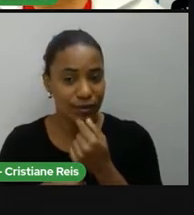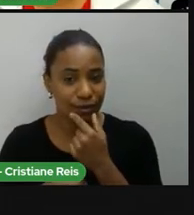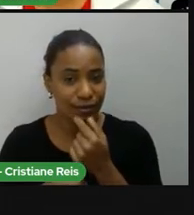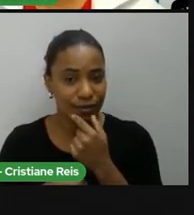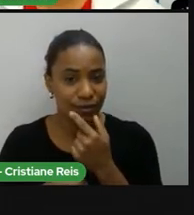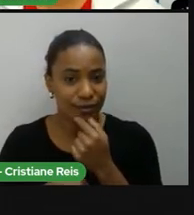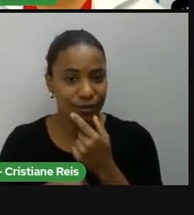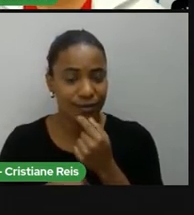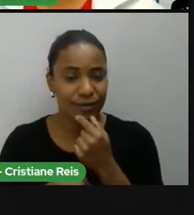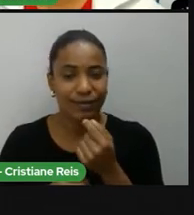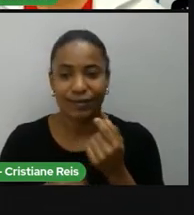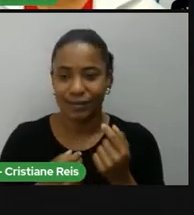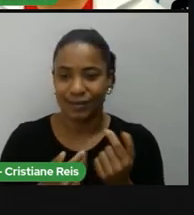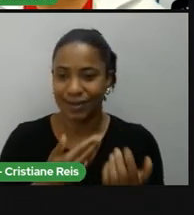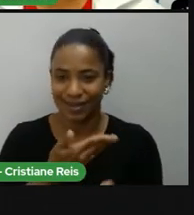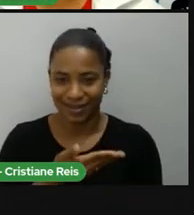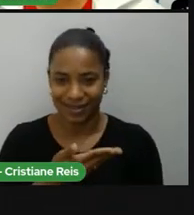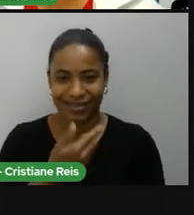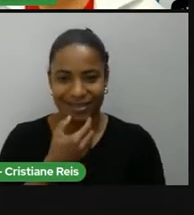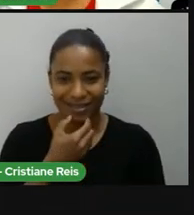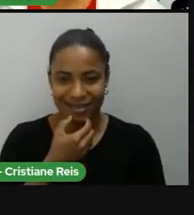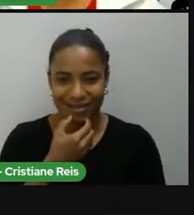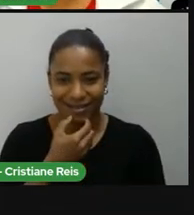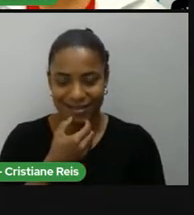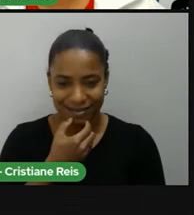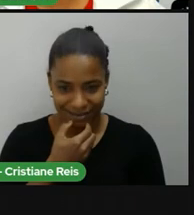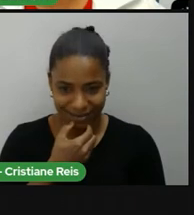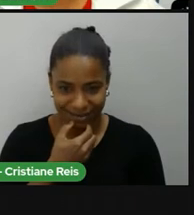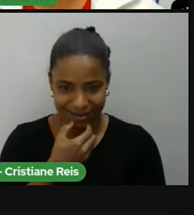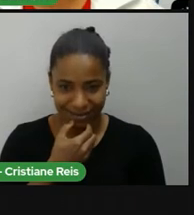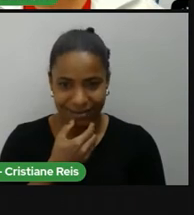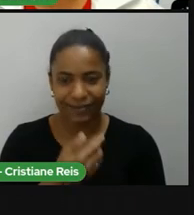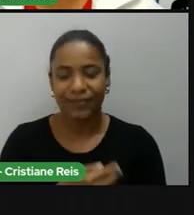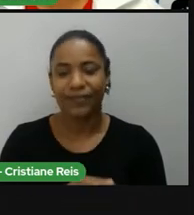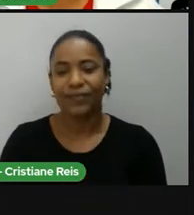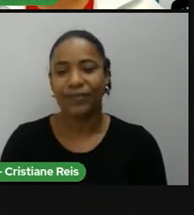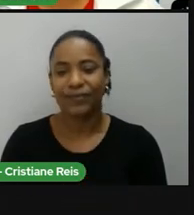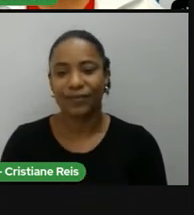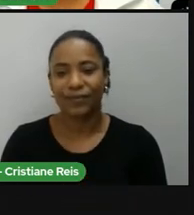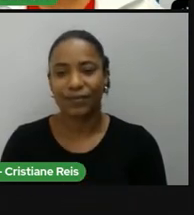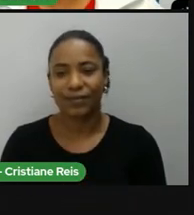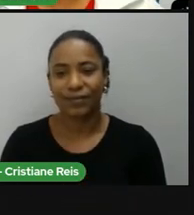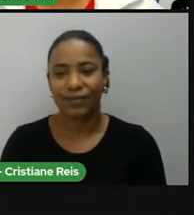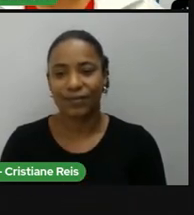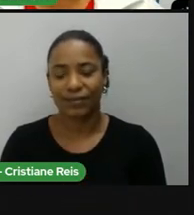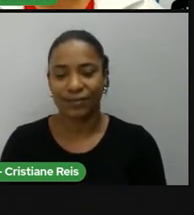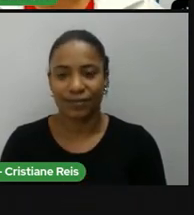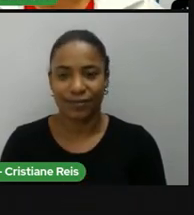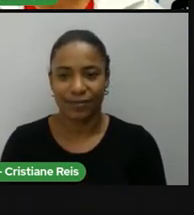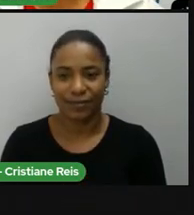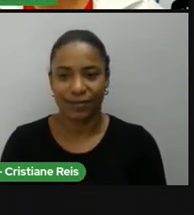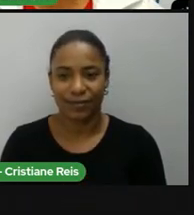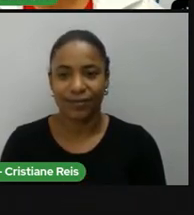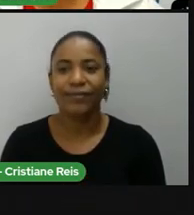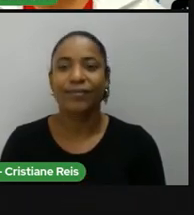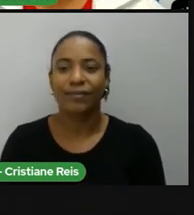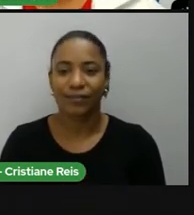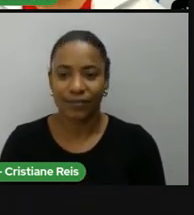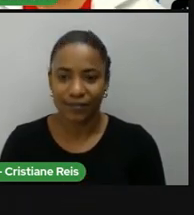and one of the lead black leaders in the fight and discrimination and in the United States.